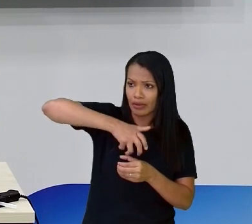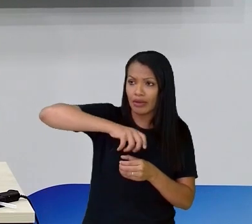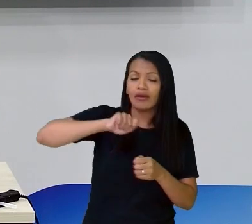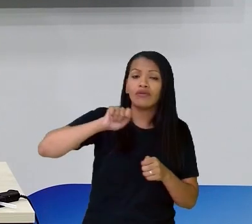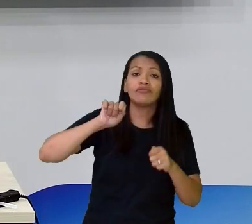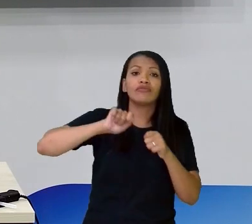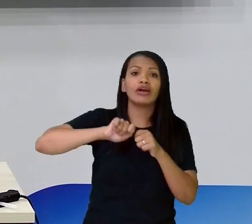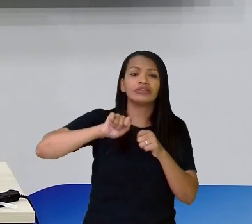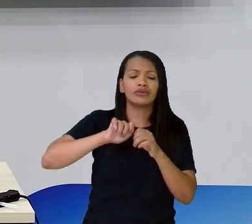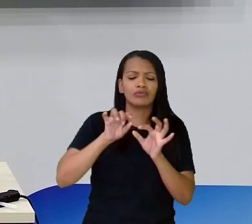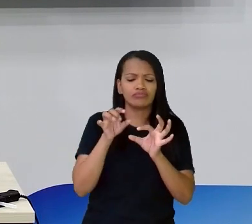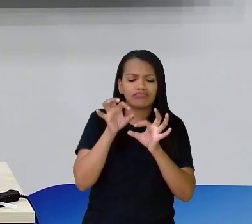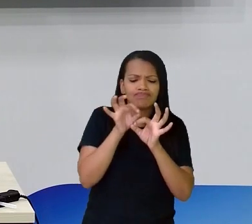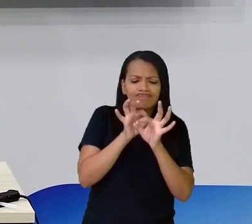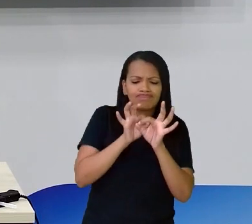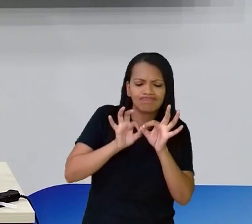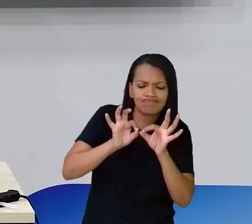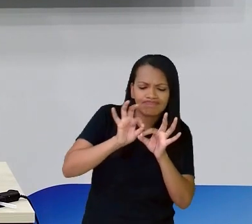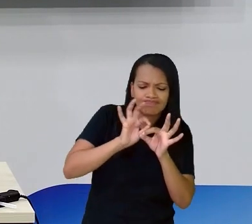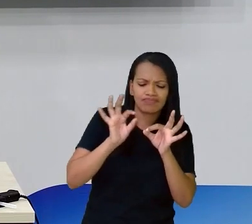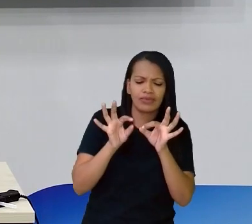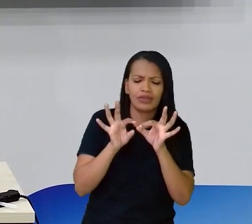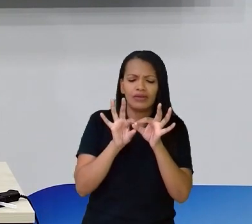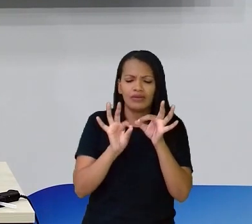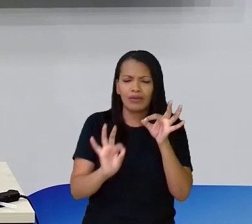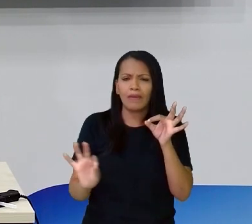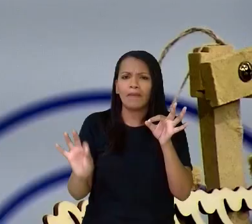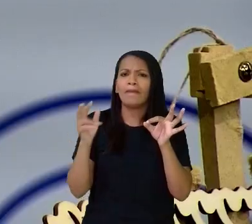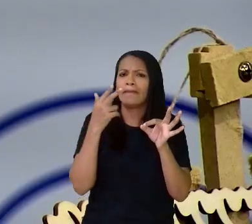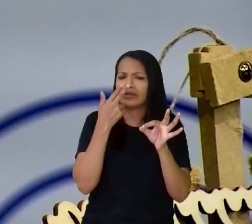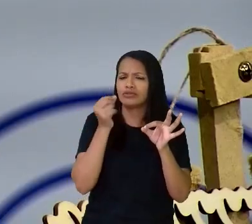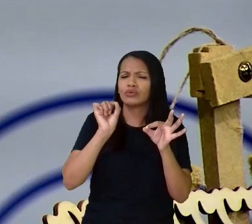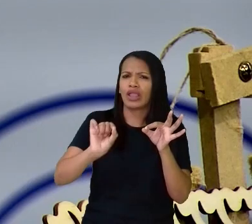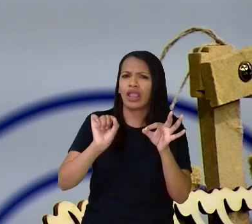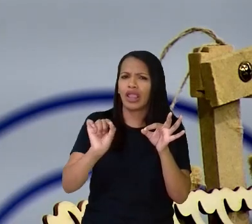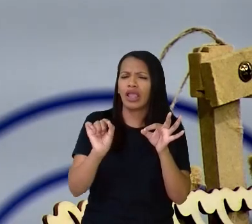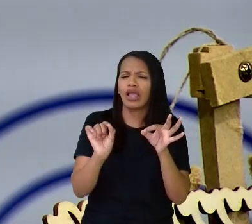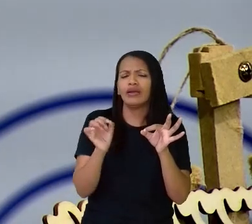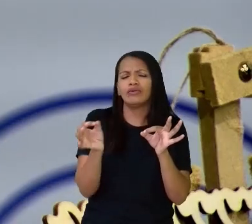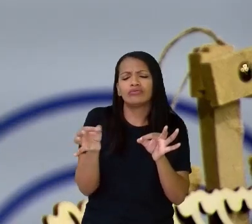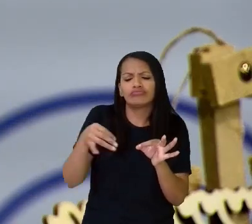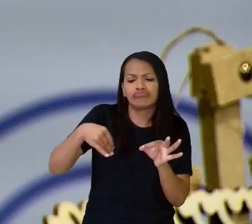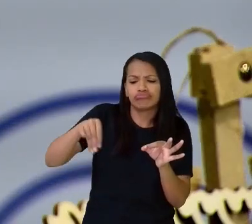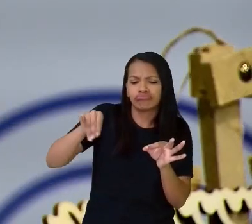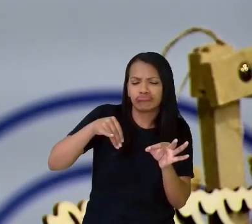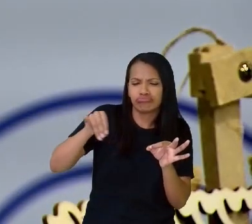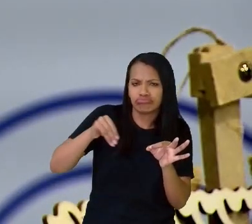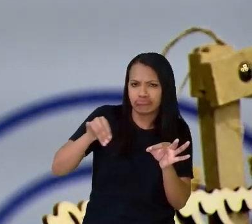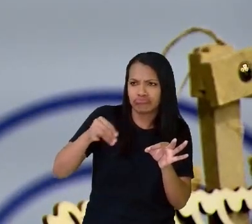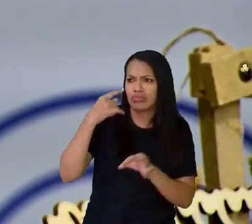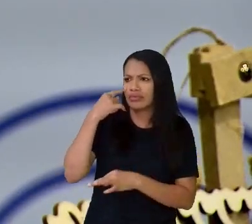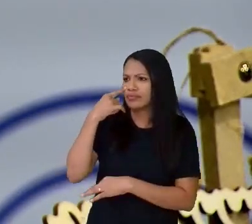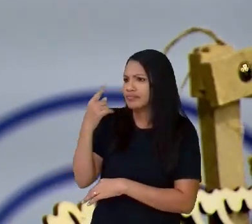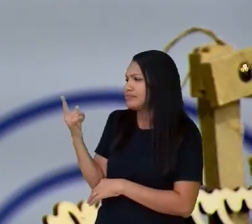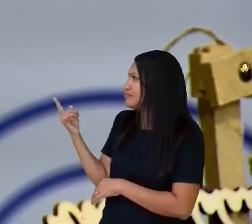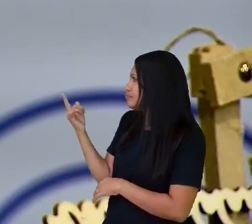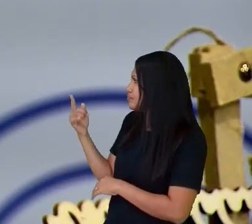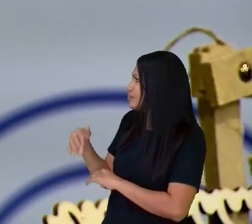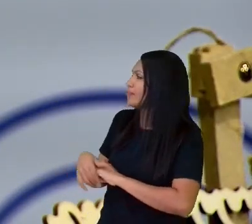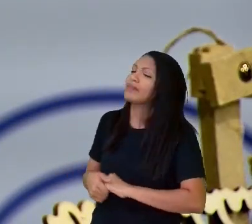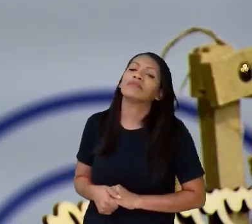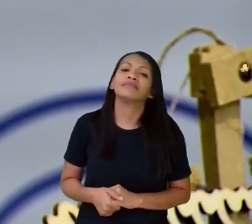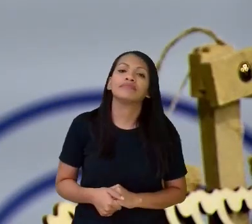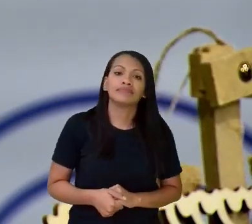fazer Como se fosse A finalização Do sino Tá? Vai dar um nozinho Aqui Porque essa parte Ela vai ficar